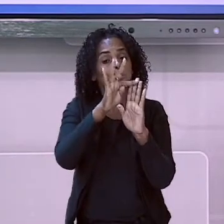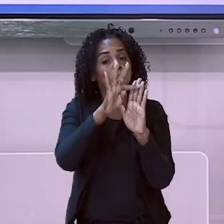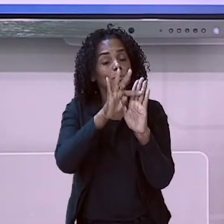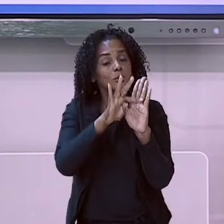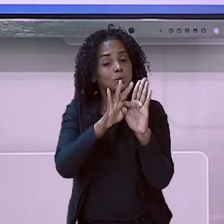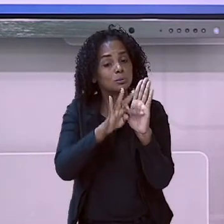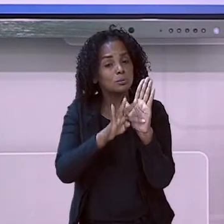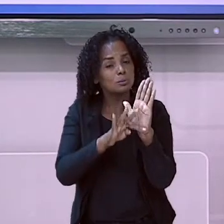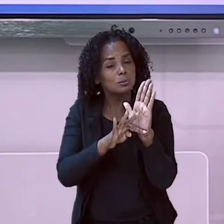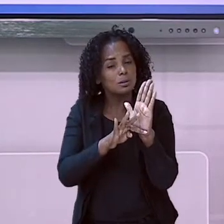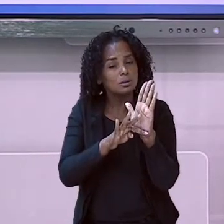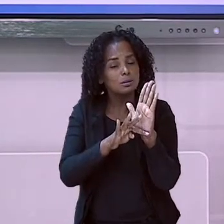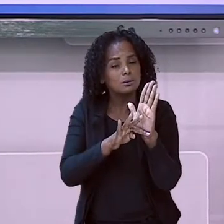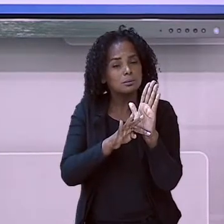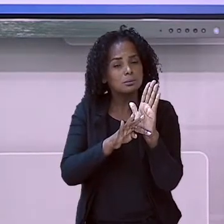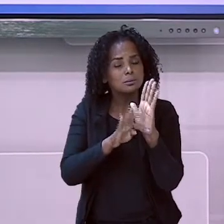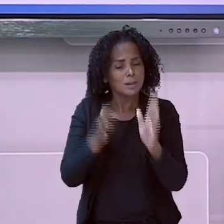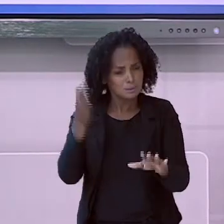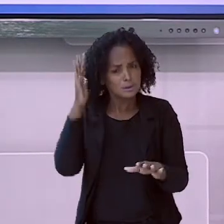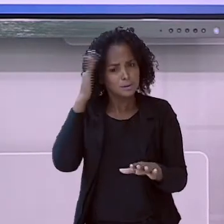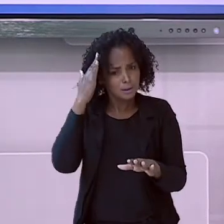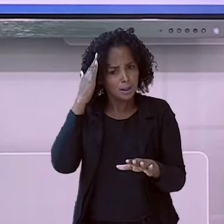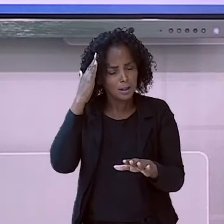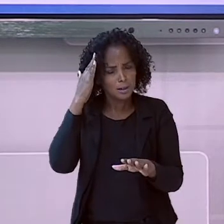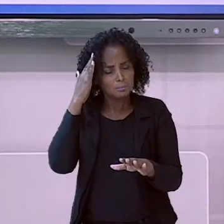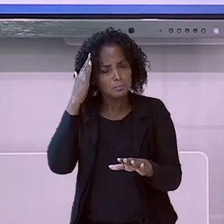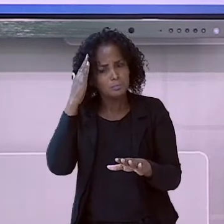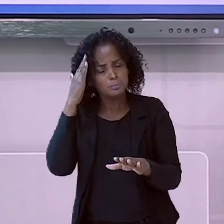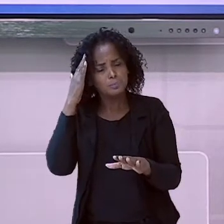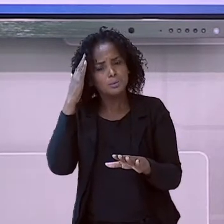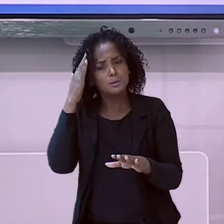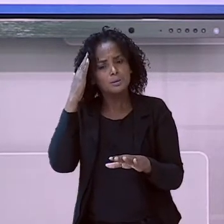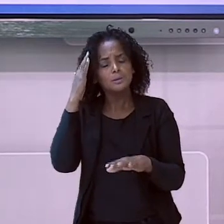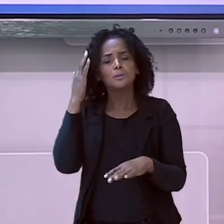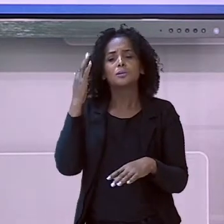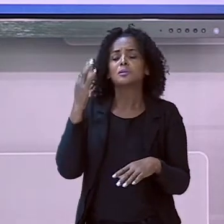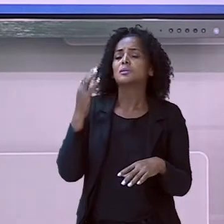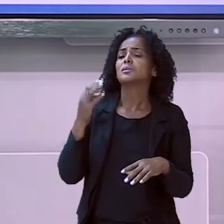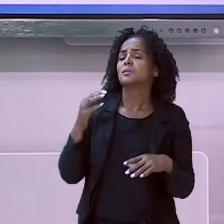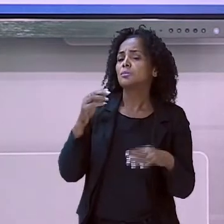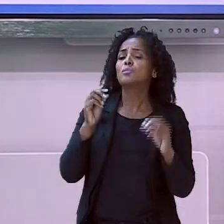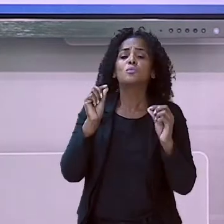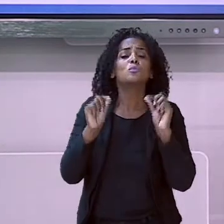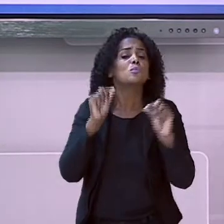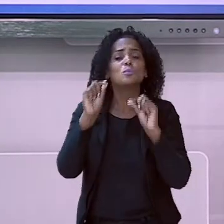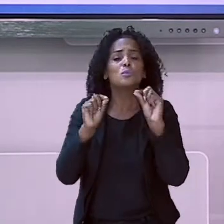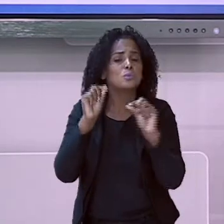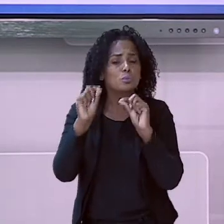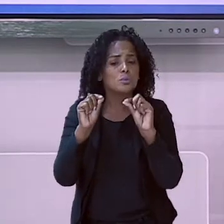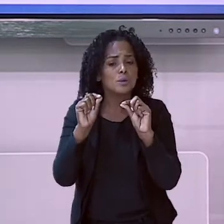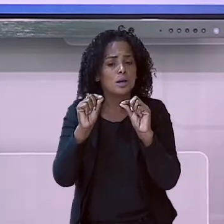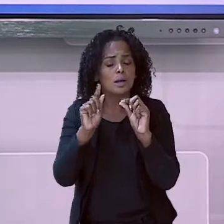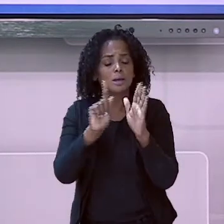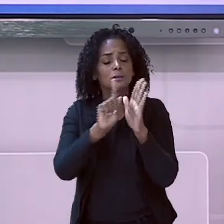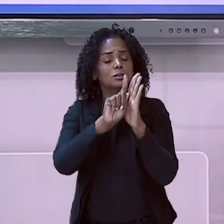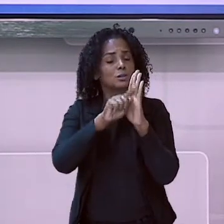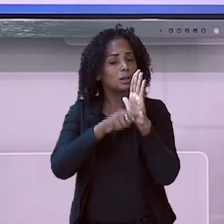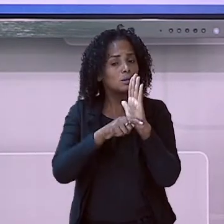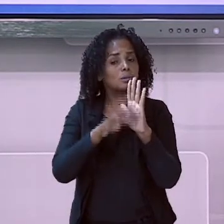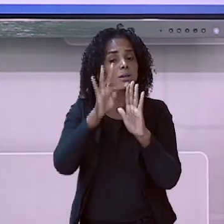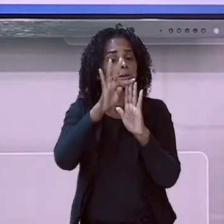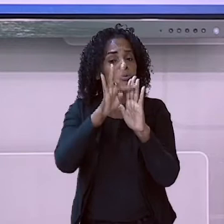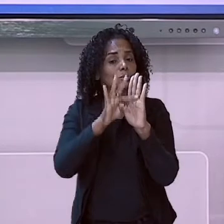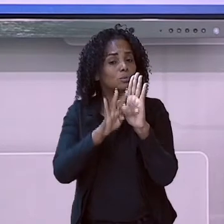gêneros textuais? Na televisão, em algum vídeo? Pois é, os gêneros textuais